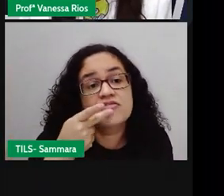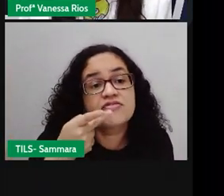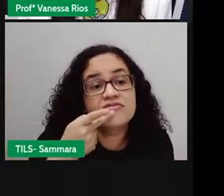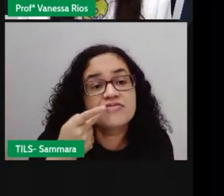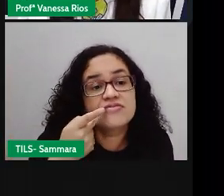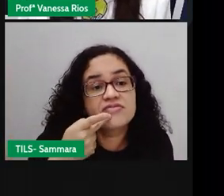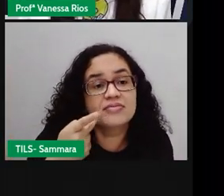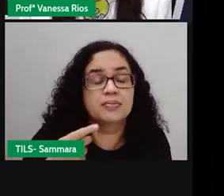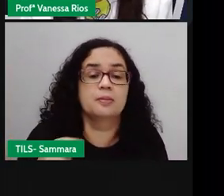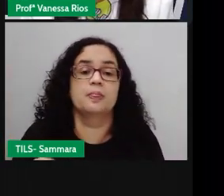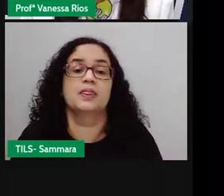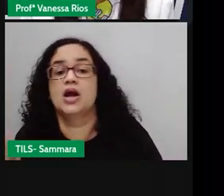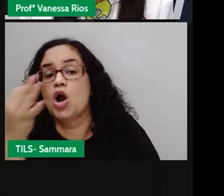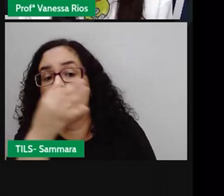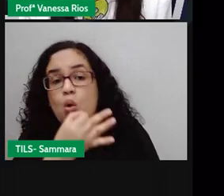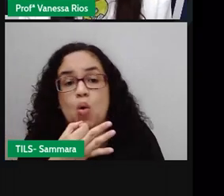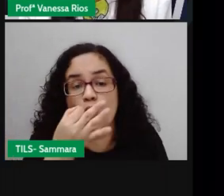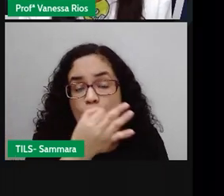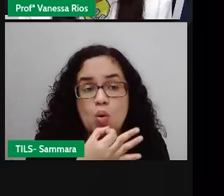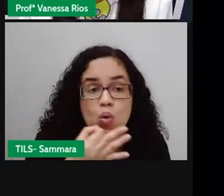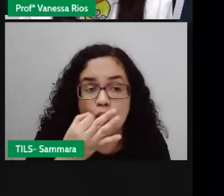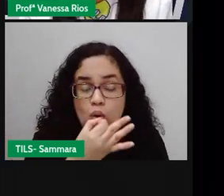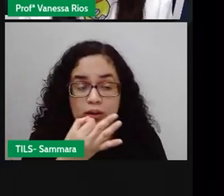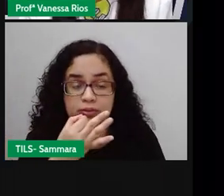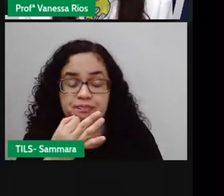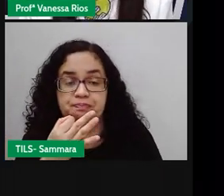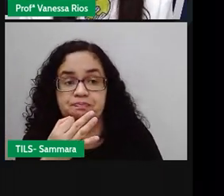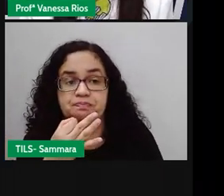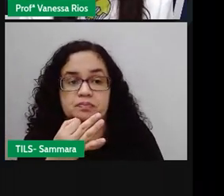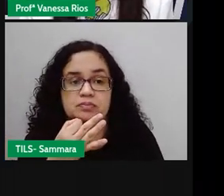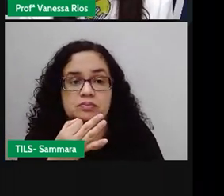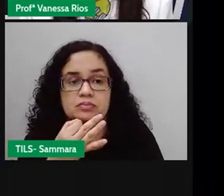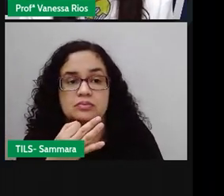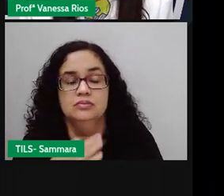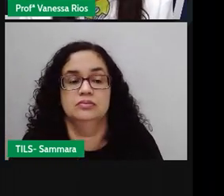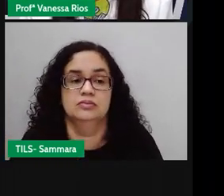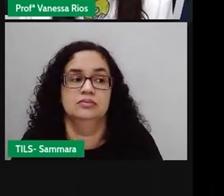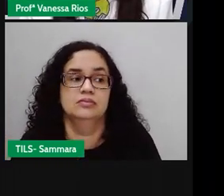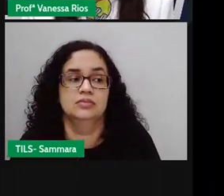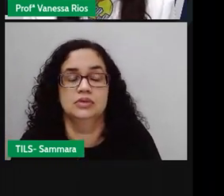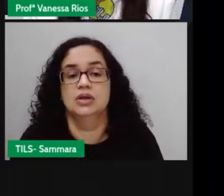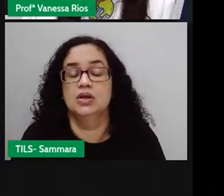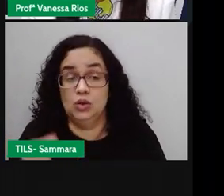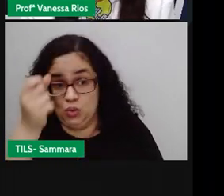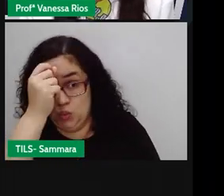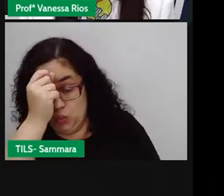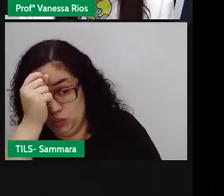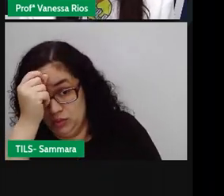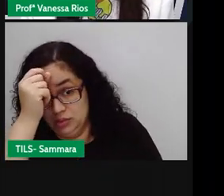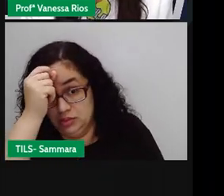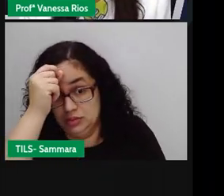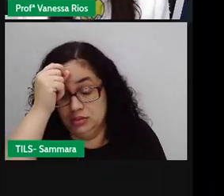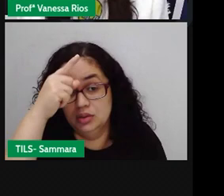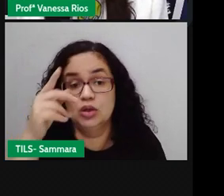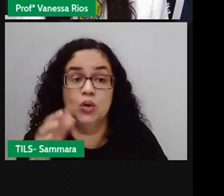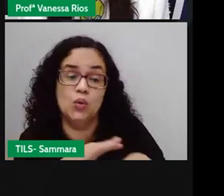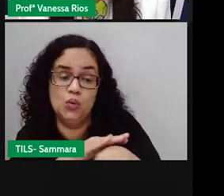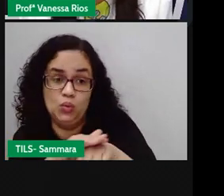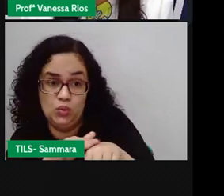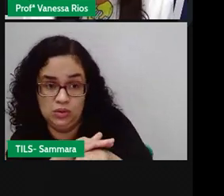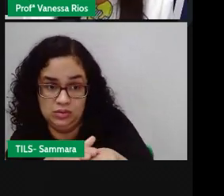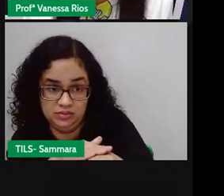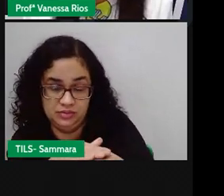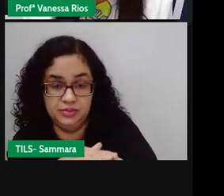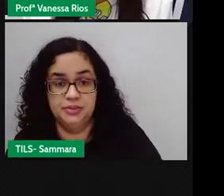Em fala, em oralizar, em expor alguma ideia, em conversar.